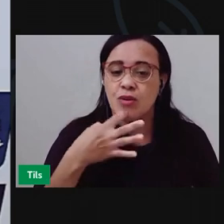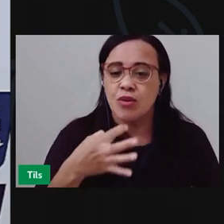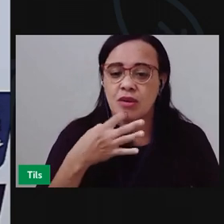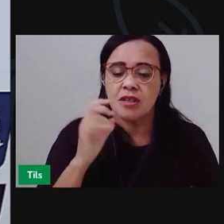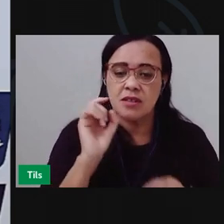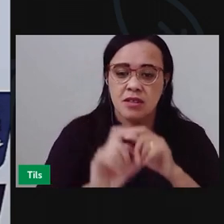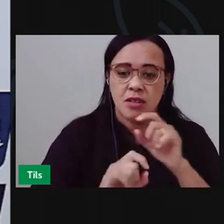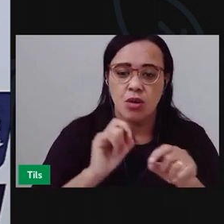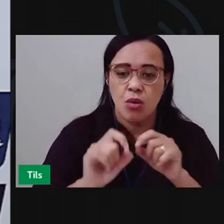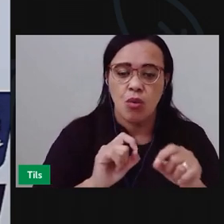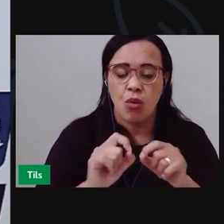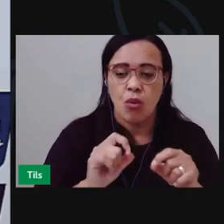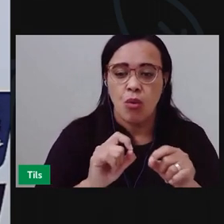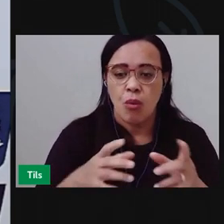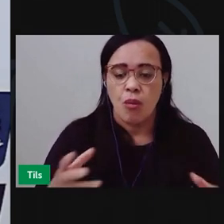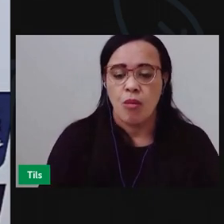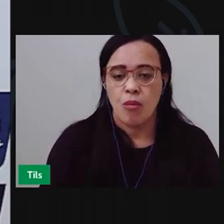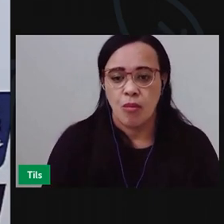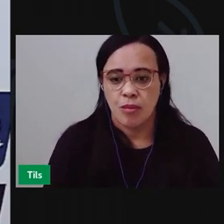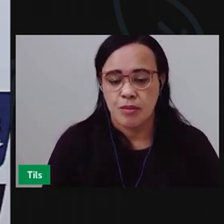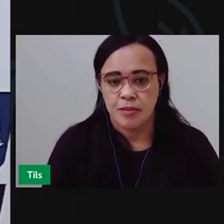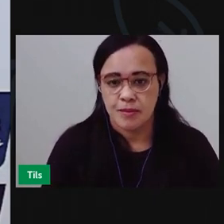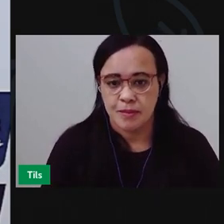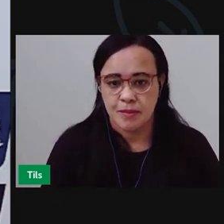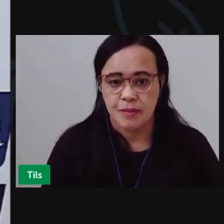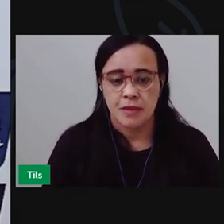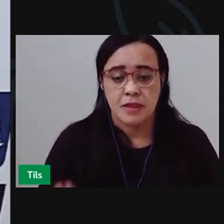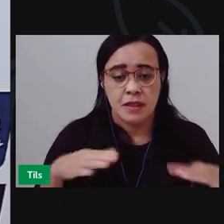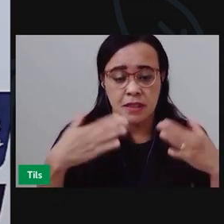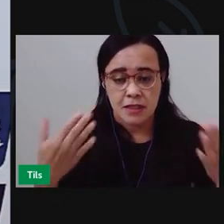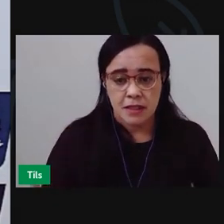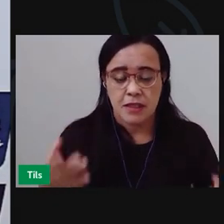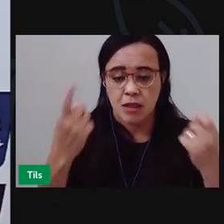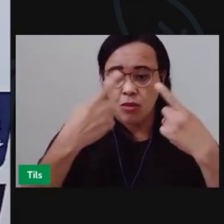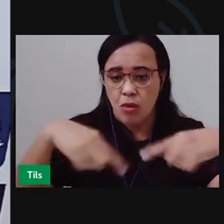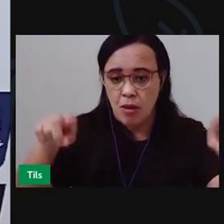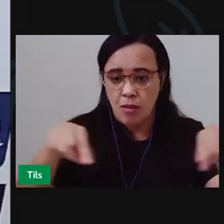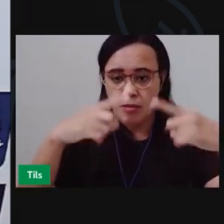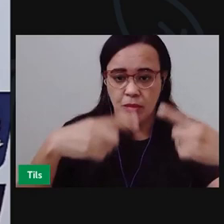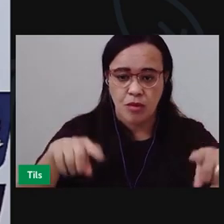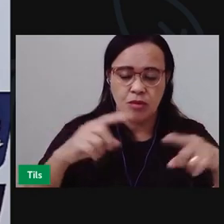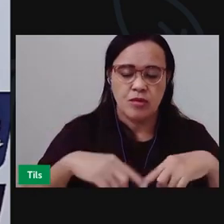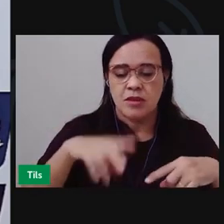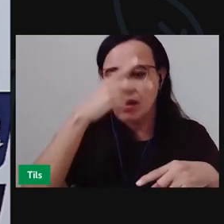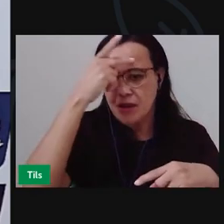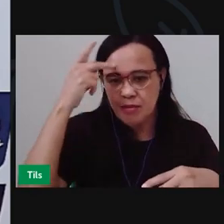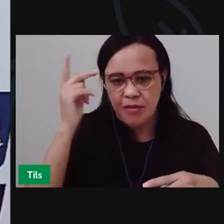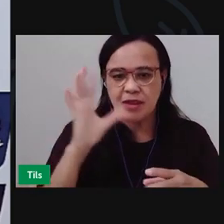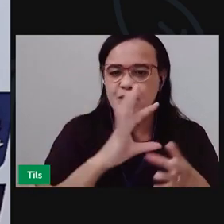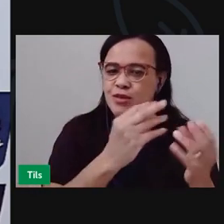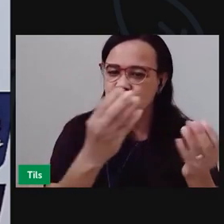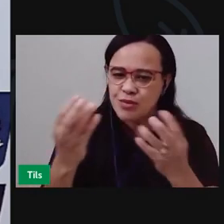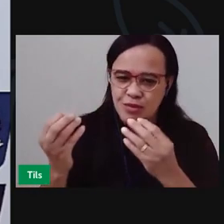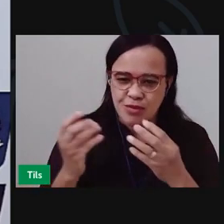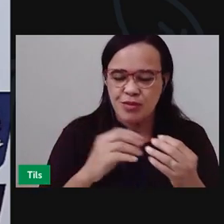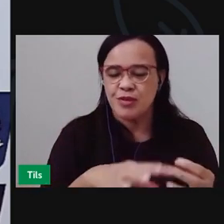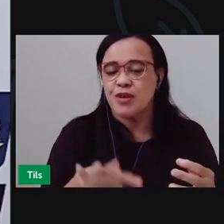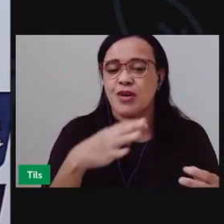Então, crianças, tem uma música muito conhecida na região nordeste.